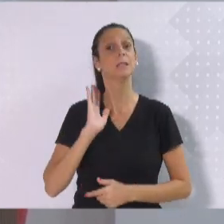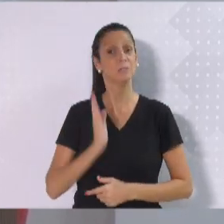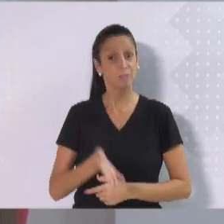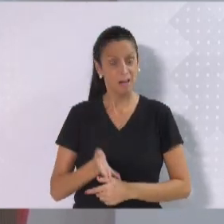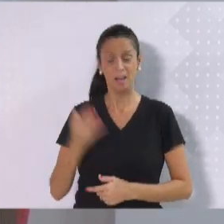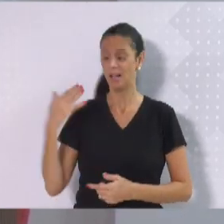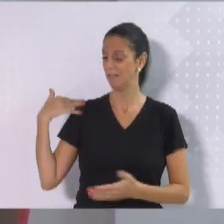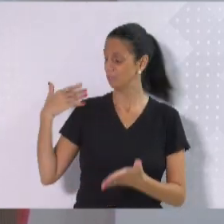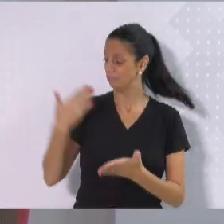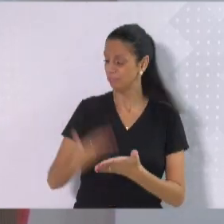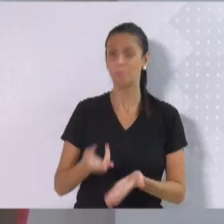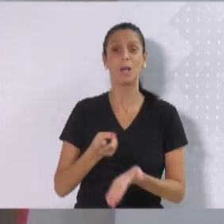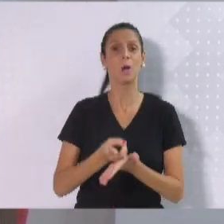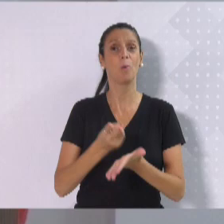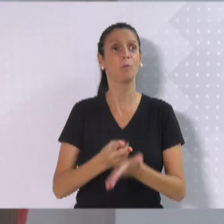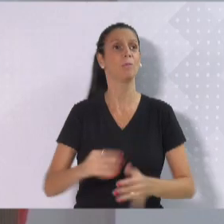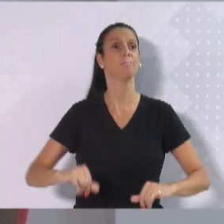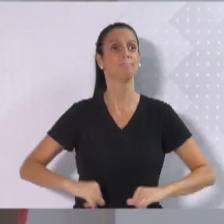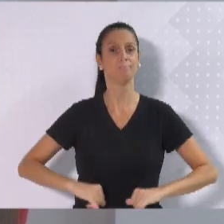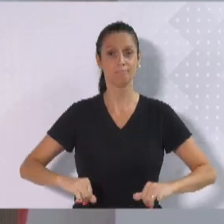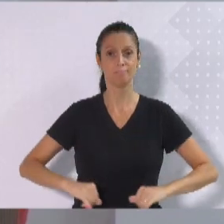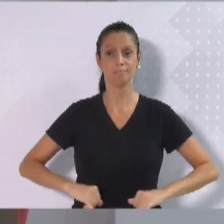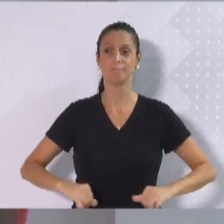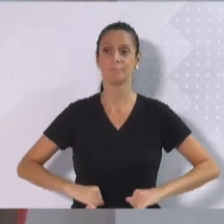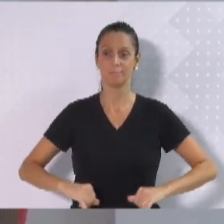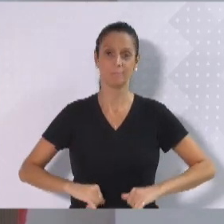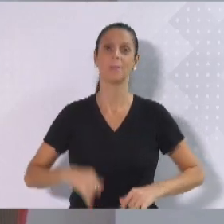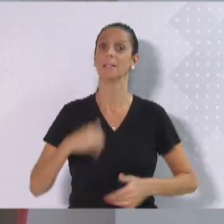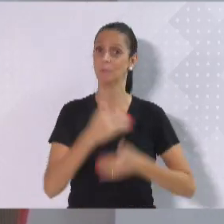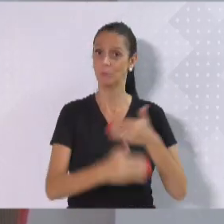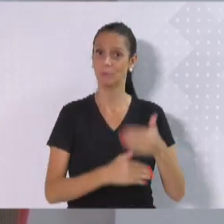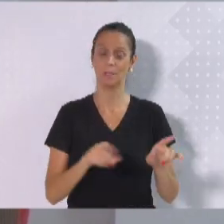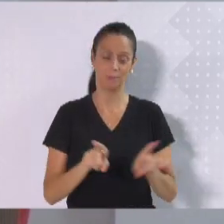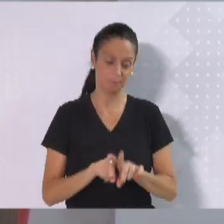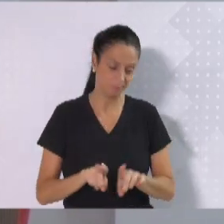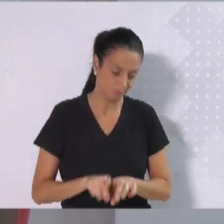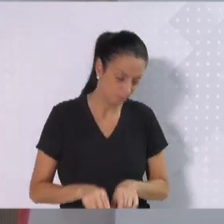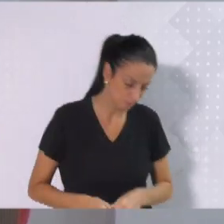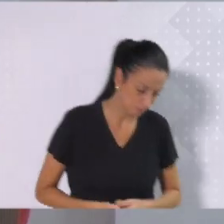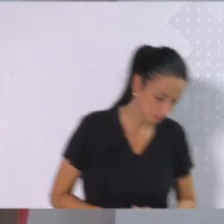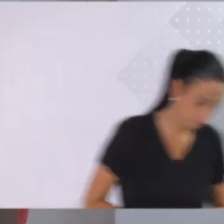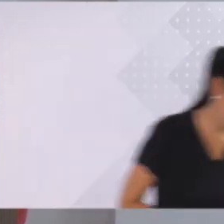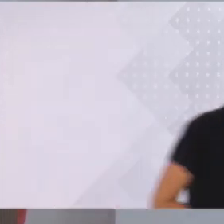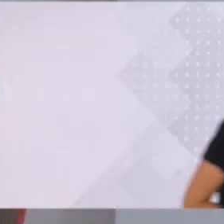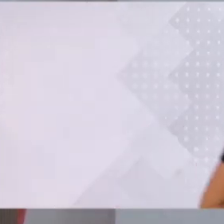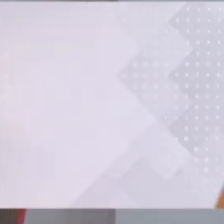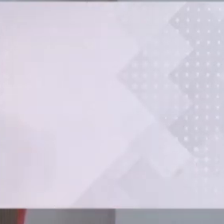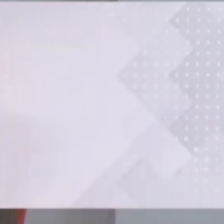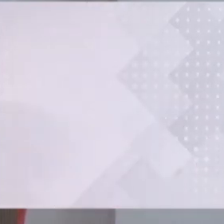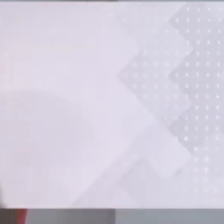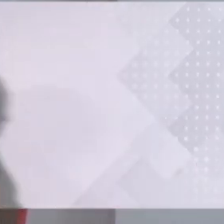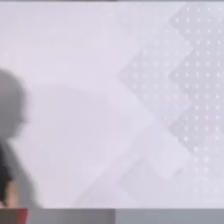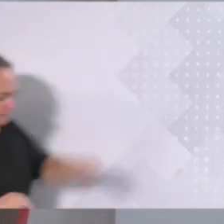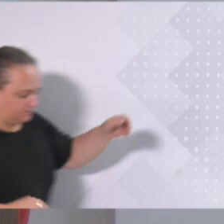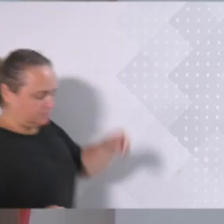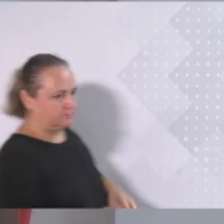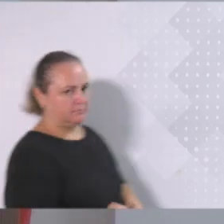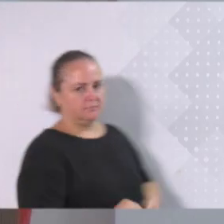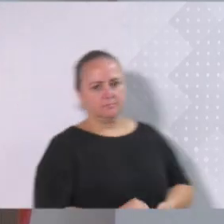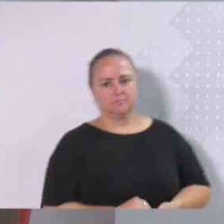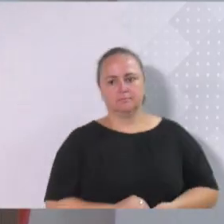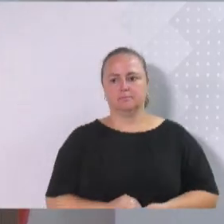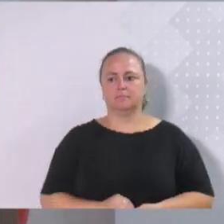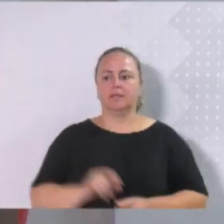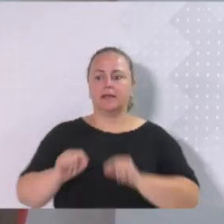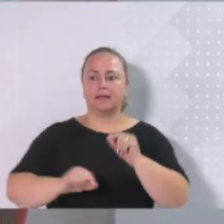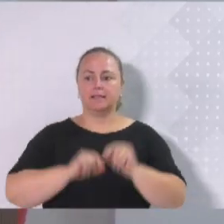Recentemente, também, ouvimos de um agente comunitário aqui de Blumenau, da região do Garcia, que está tendo uma assustadora quantidade de